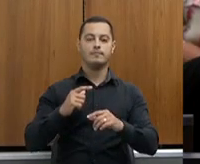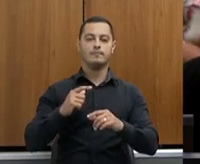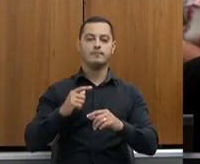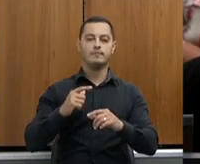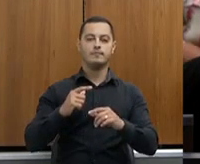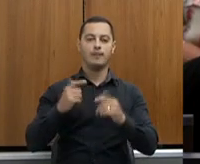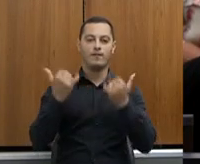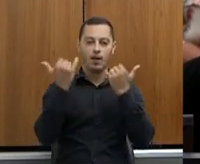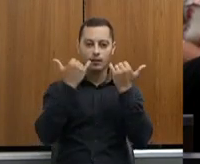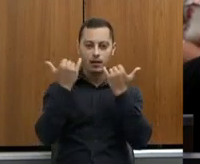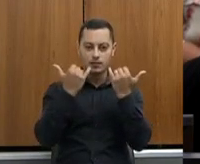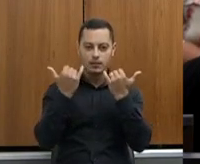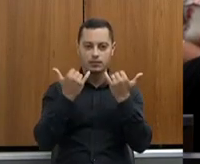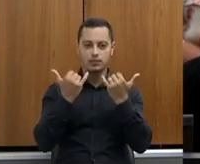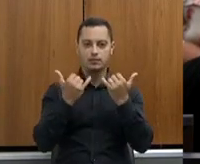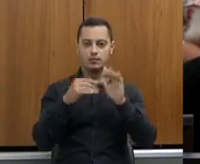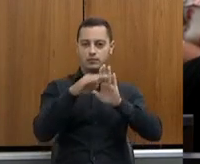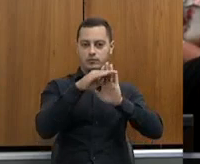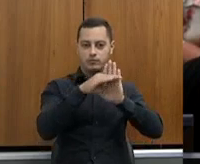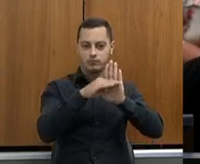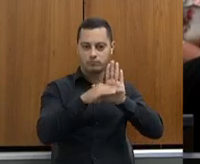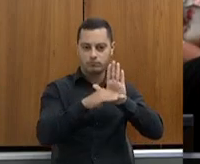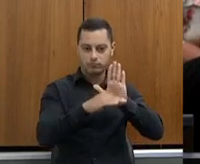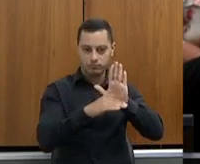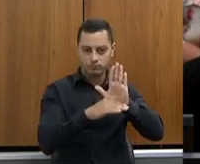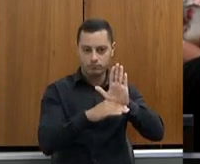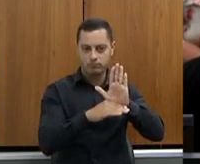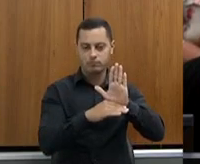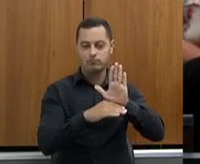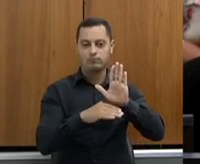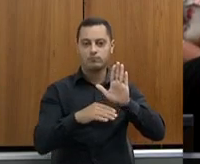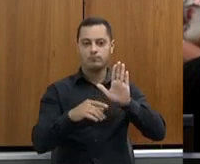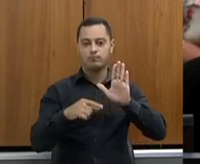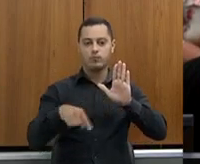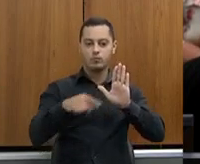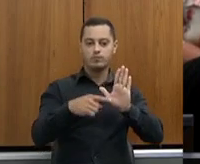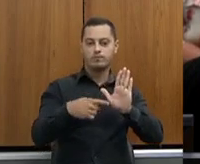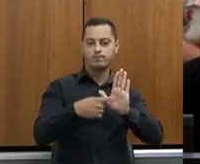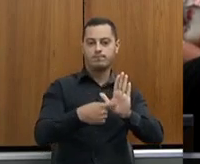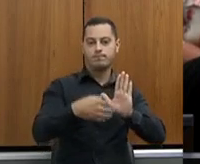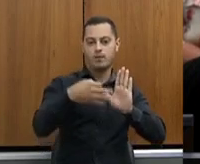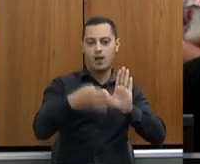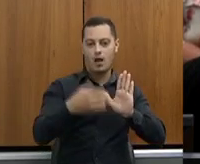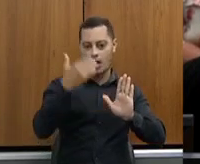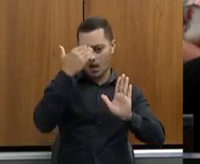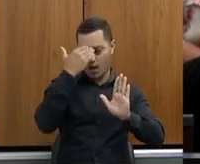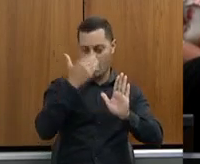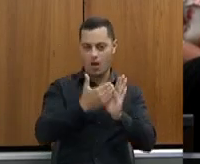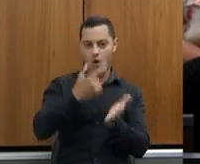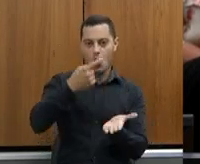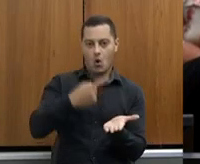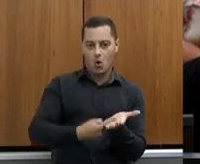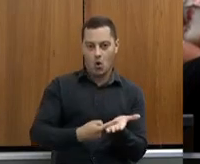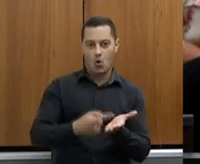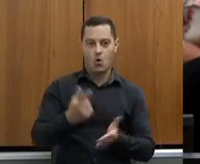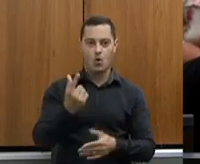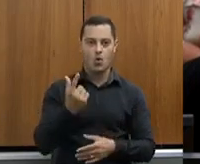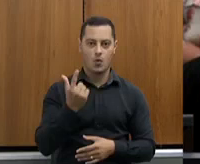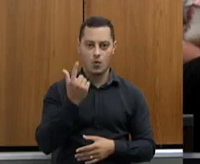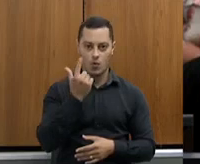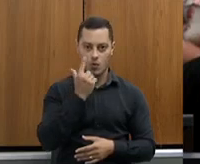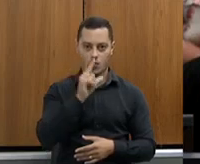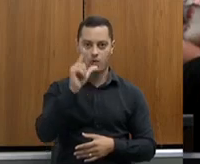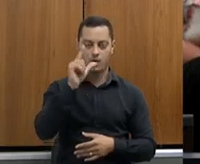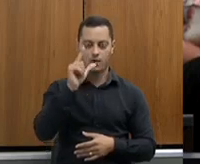capacitações, 32 projetos de arquitetura para a indústria familiar, 64 rótulos aprovados, 100 projetos de